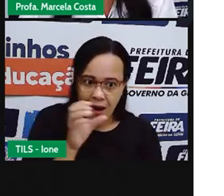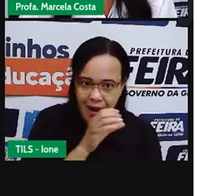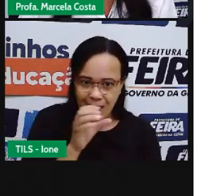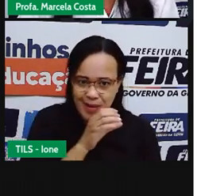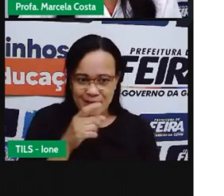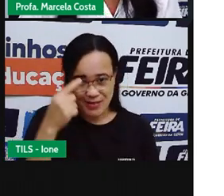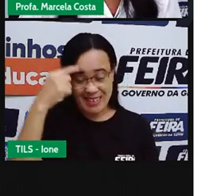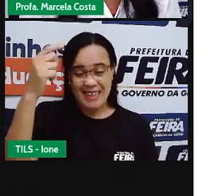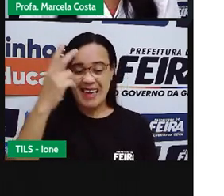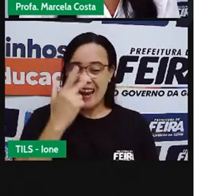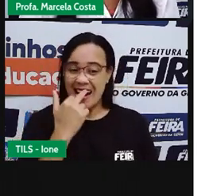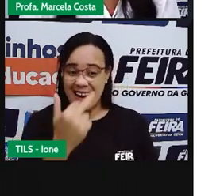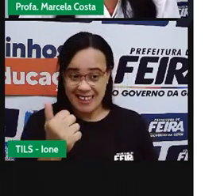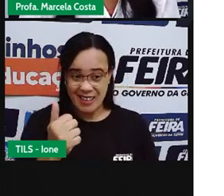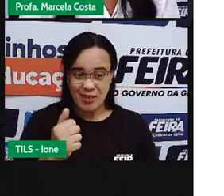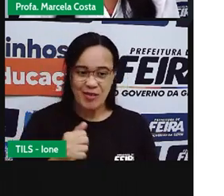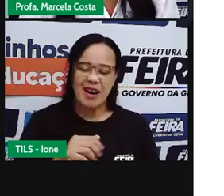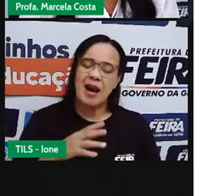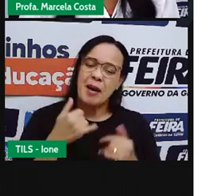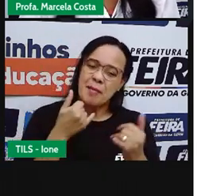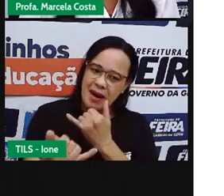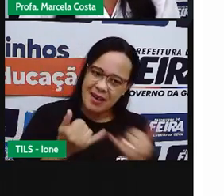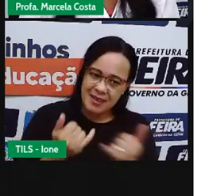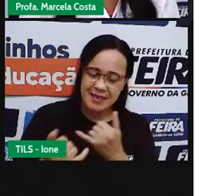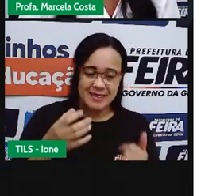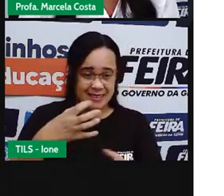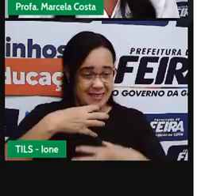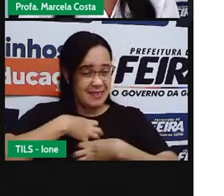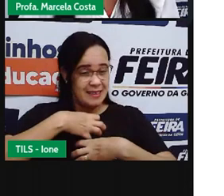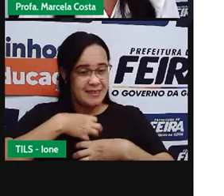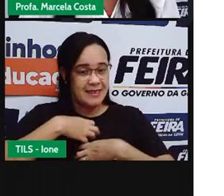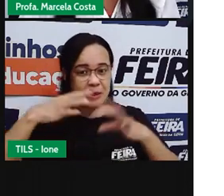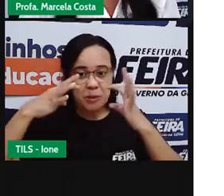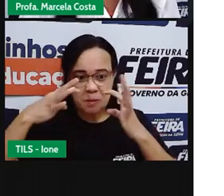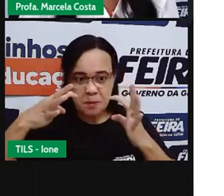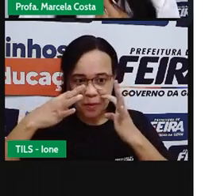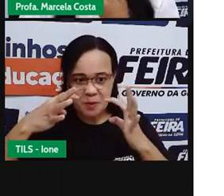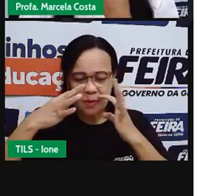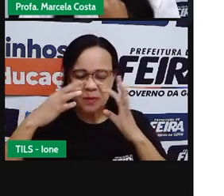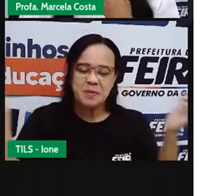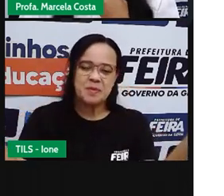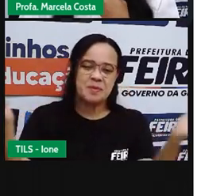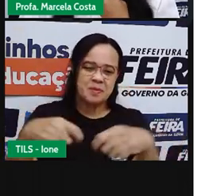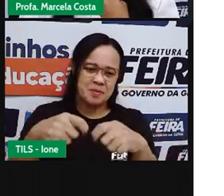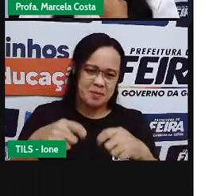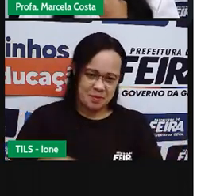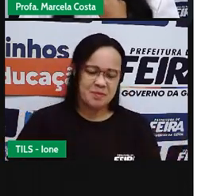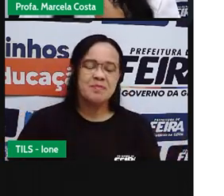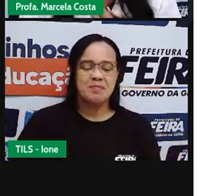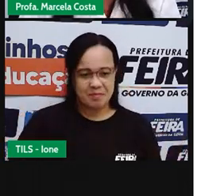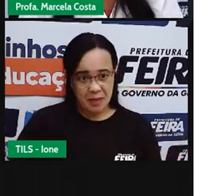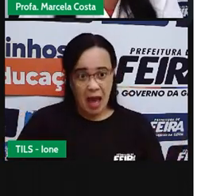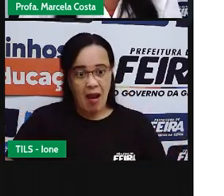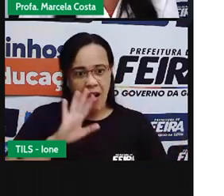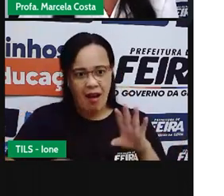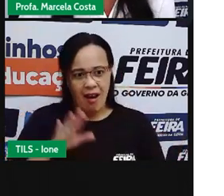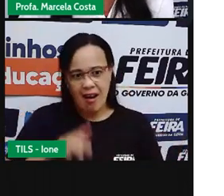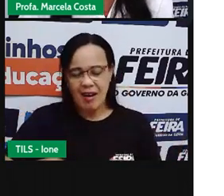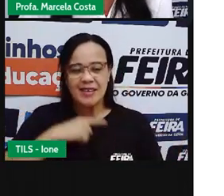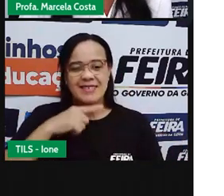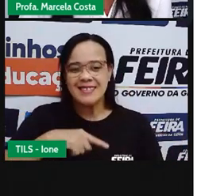Travalíngua É justamente Essa semelhança de som Essa sonoridade Que faz a gente Travar